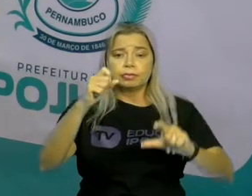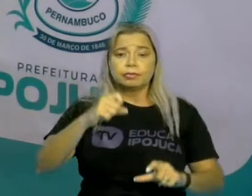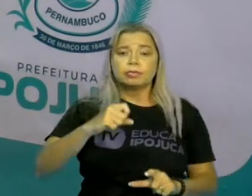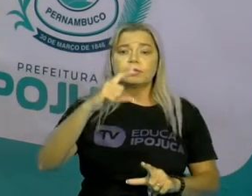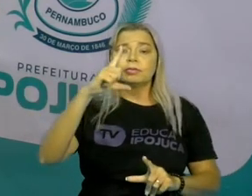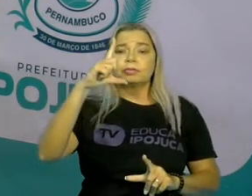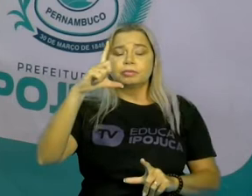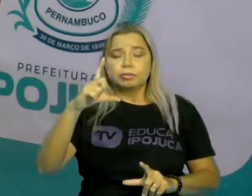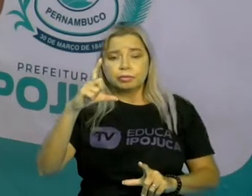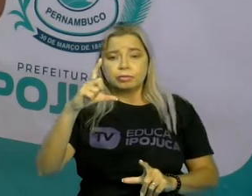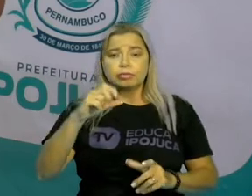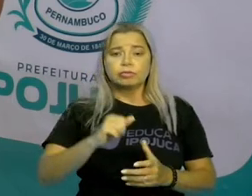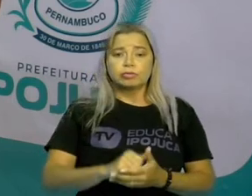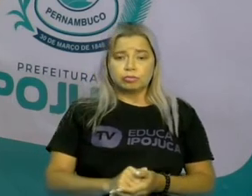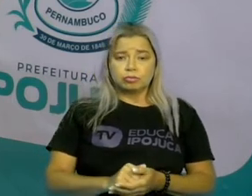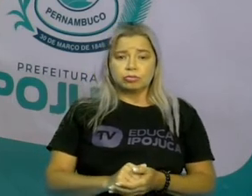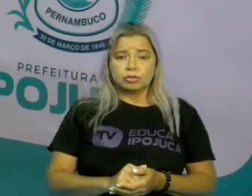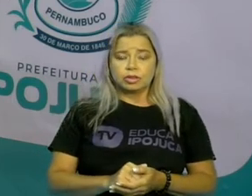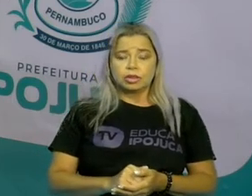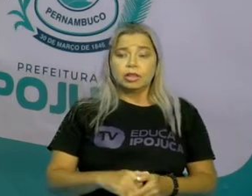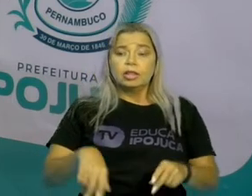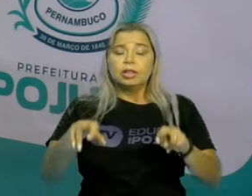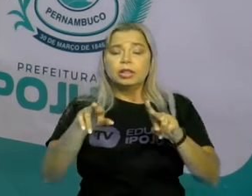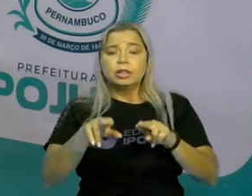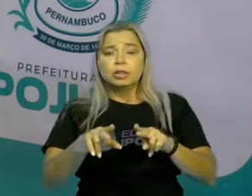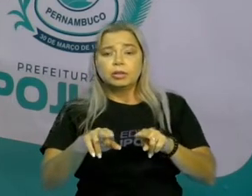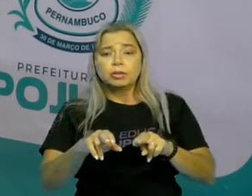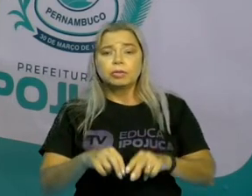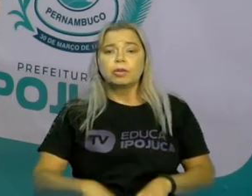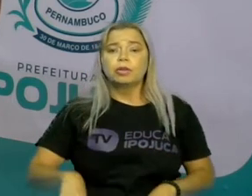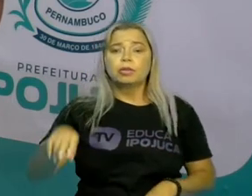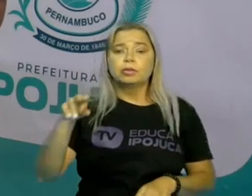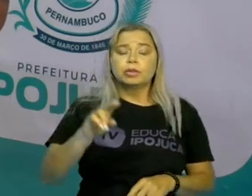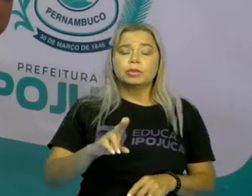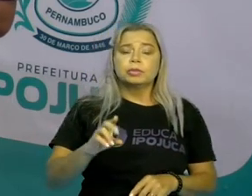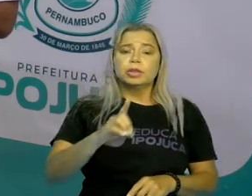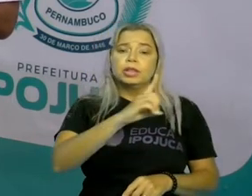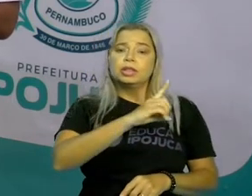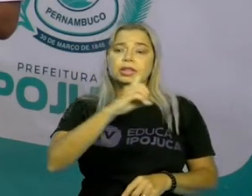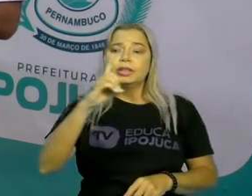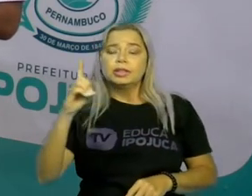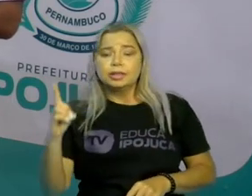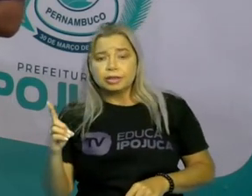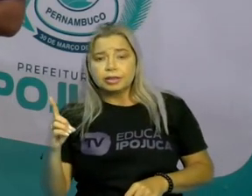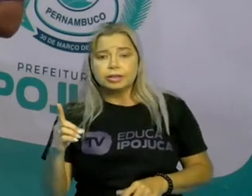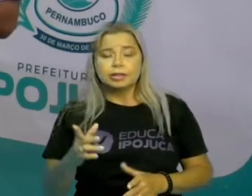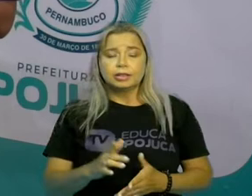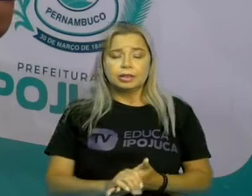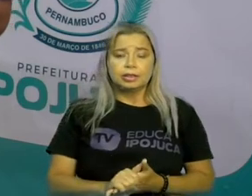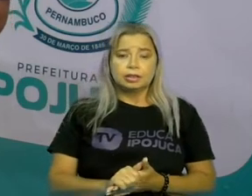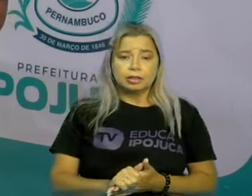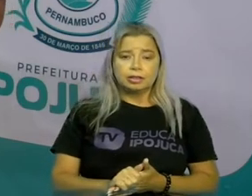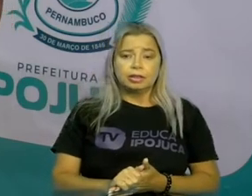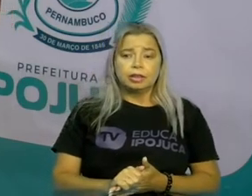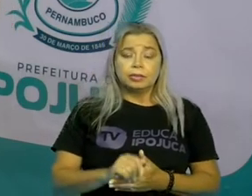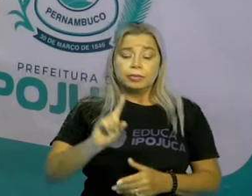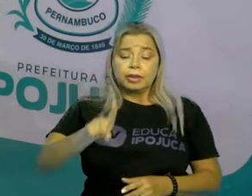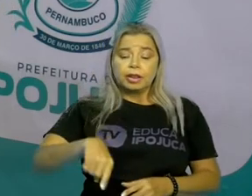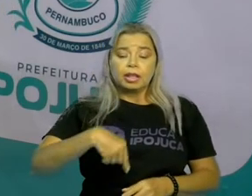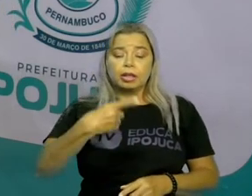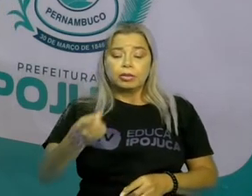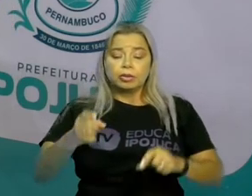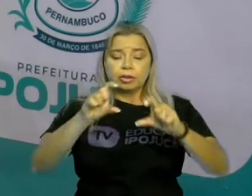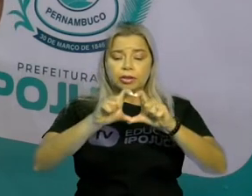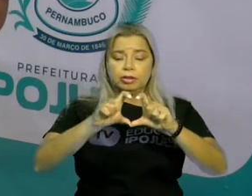como em um dia, esteja também com a letra maiúscula. Lá embaixo na outra fase, um